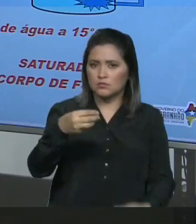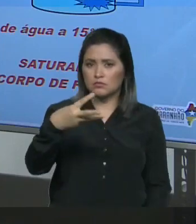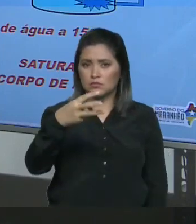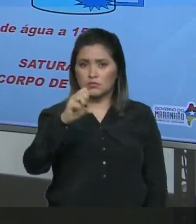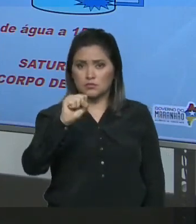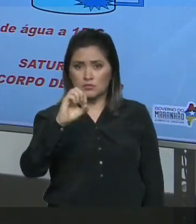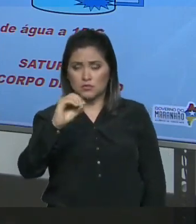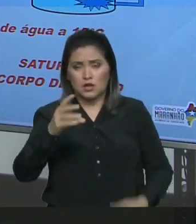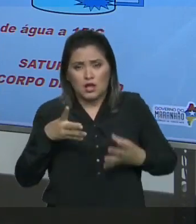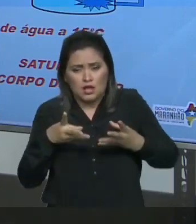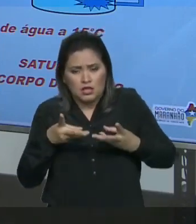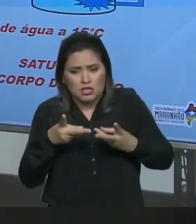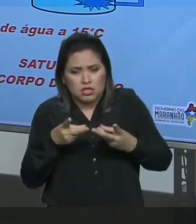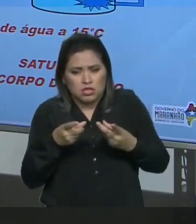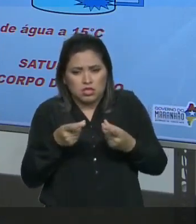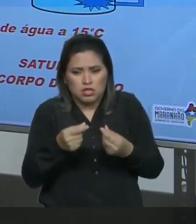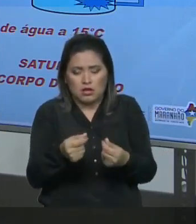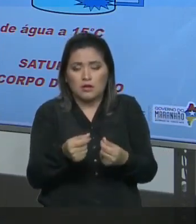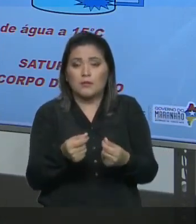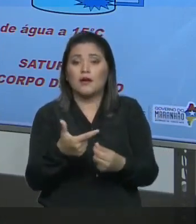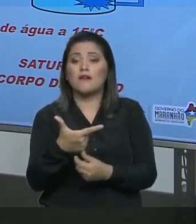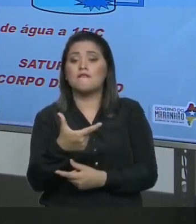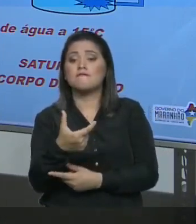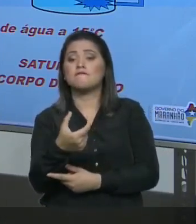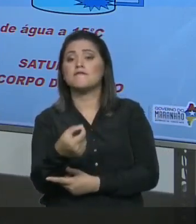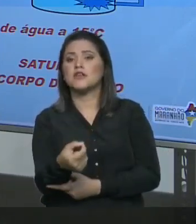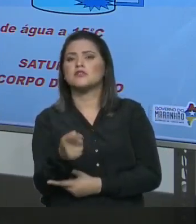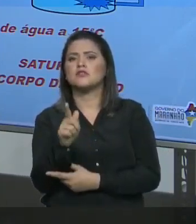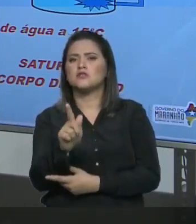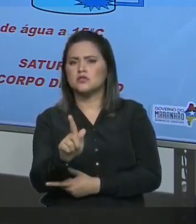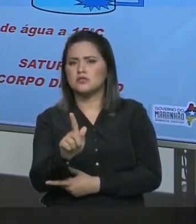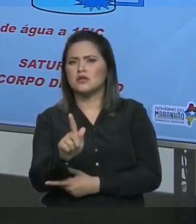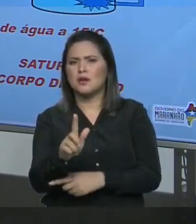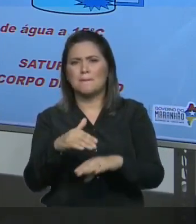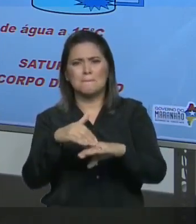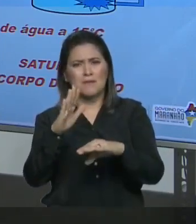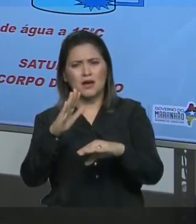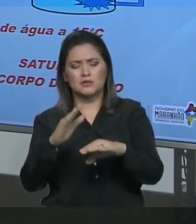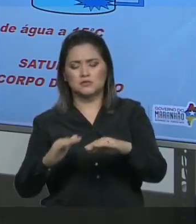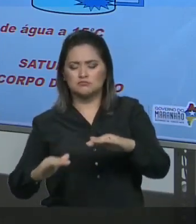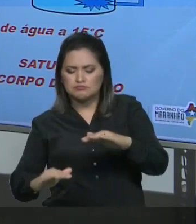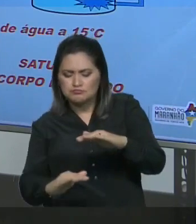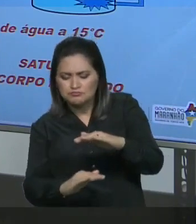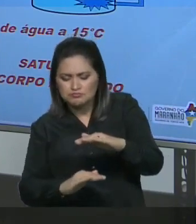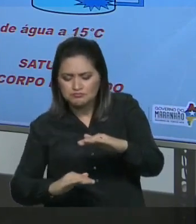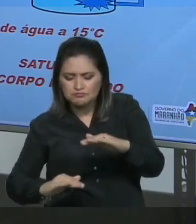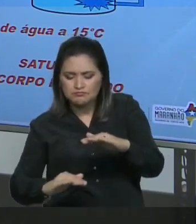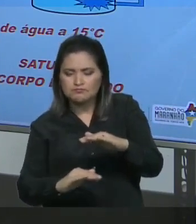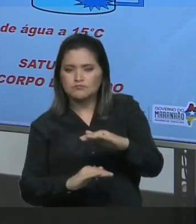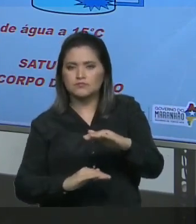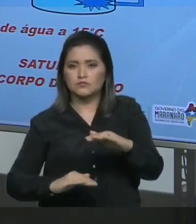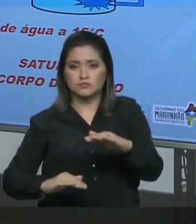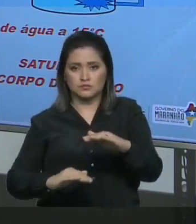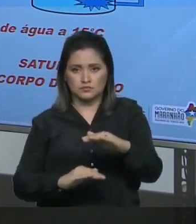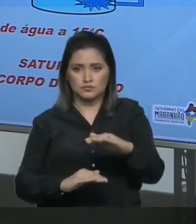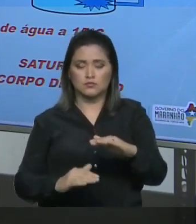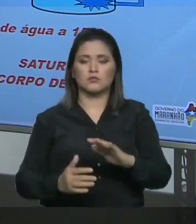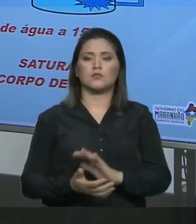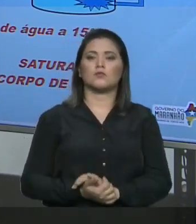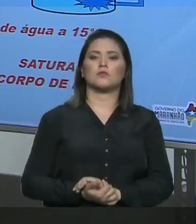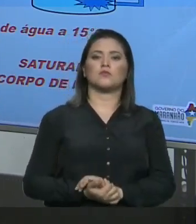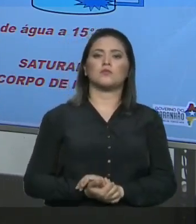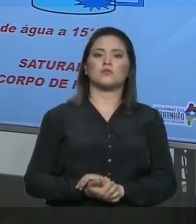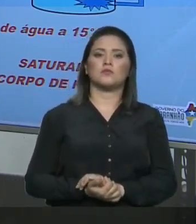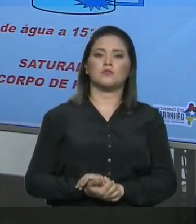20 gramas Que passaram Serão Formarão O que nós chamamos De corpo de fundo Então até então Aqui Ela é uma